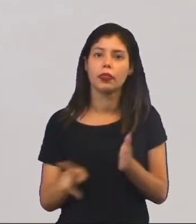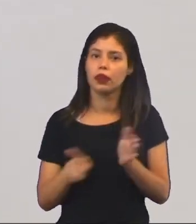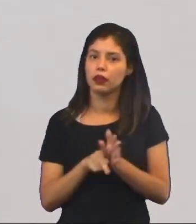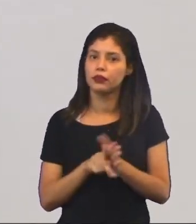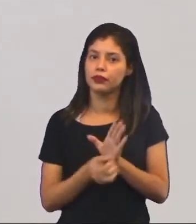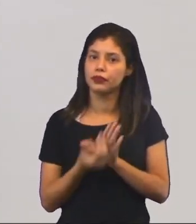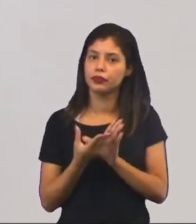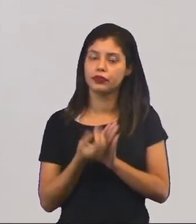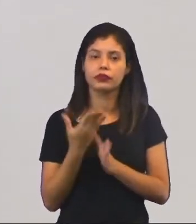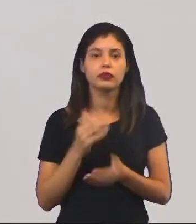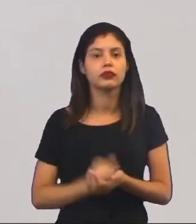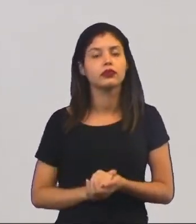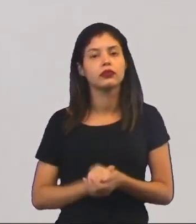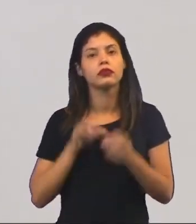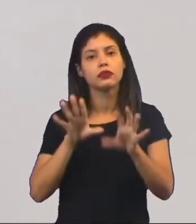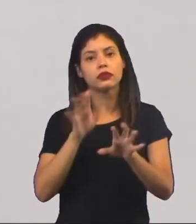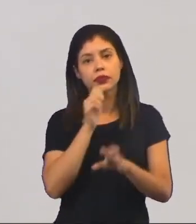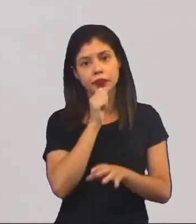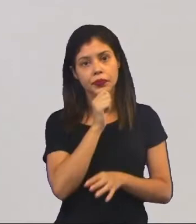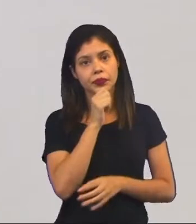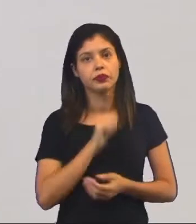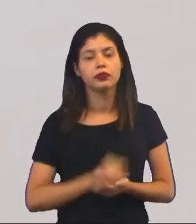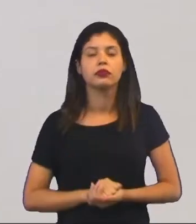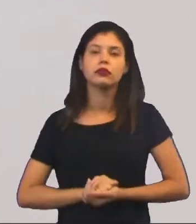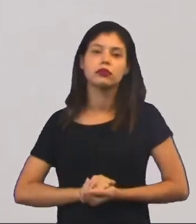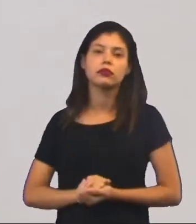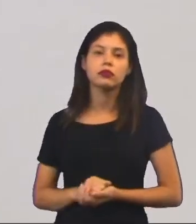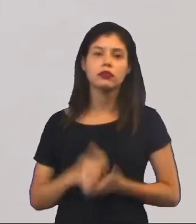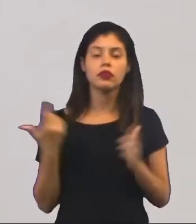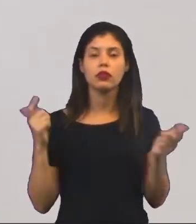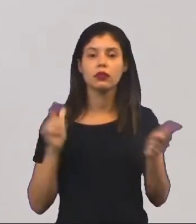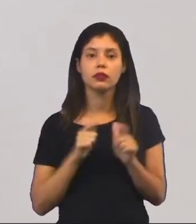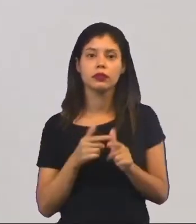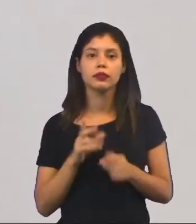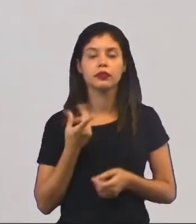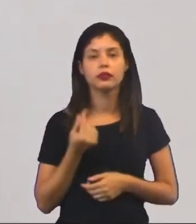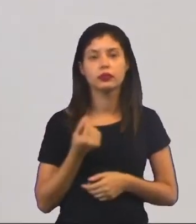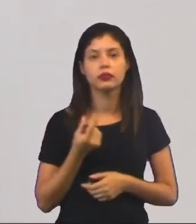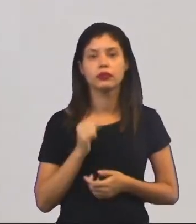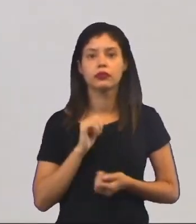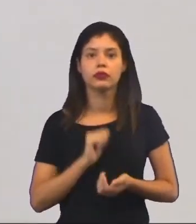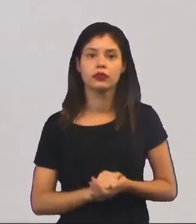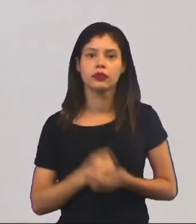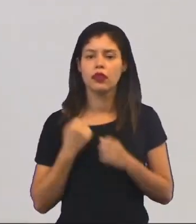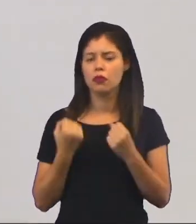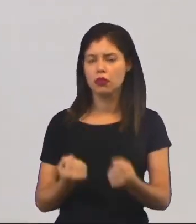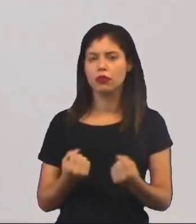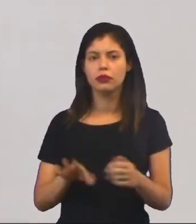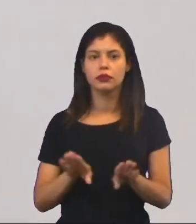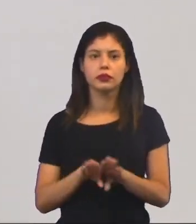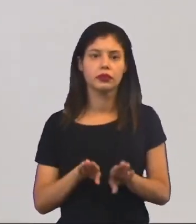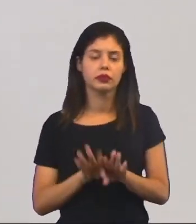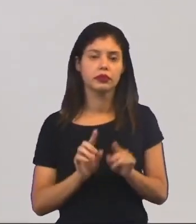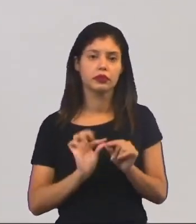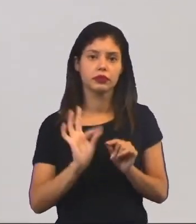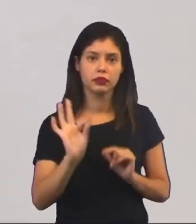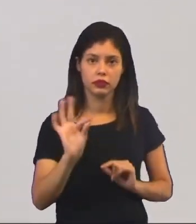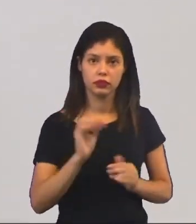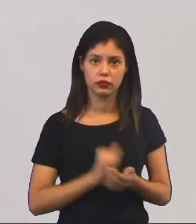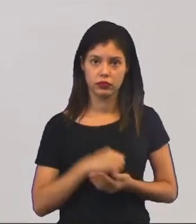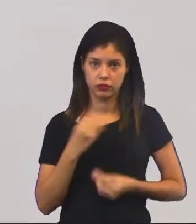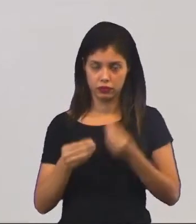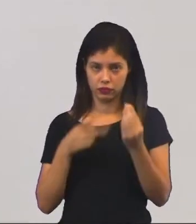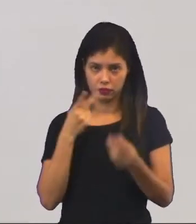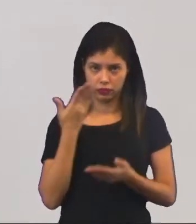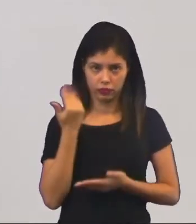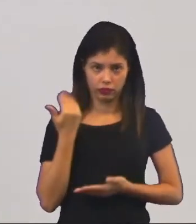produtos, e, ainda assim, com o menor preço, com o menor peso e menor tamanho, né? Como disse